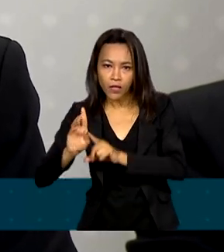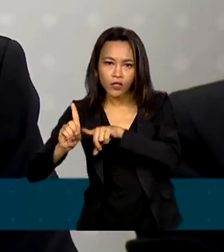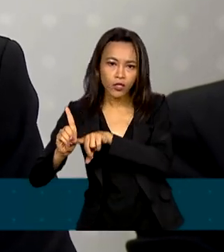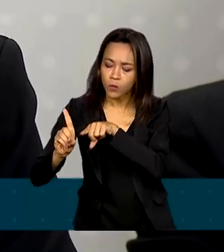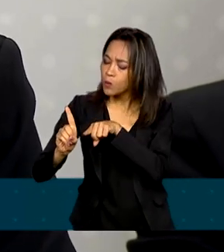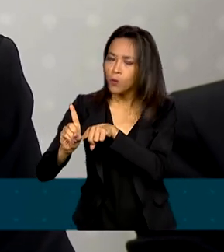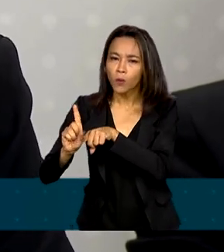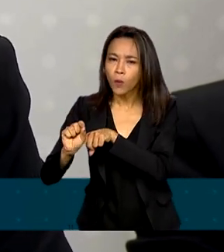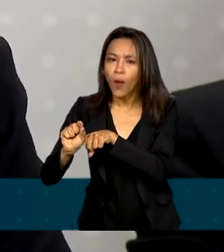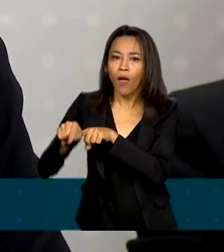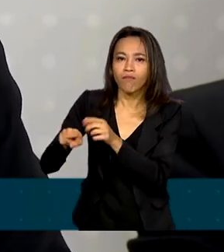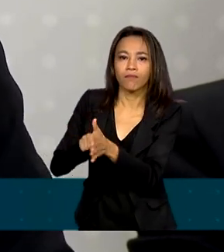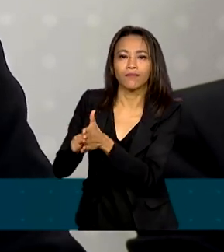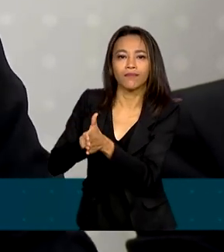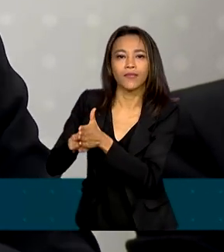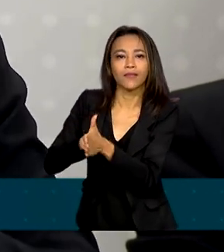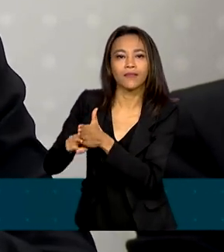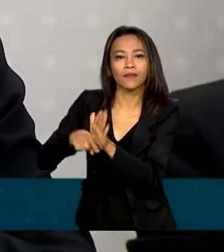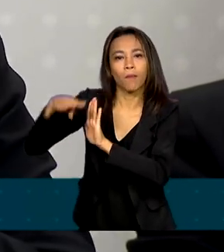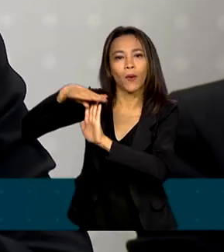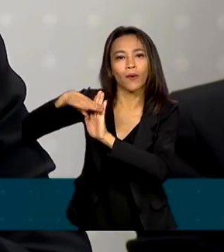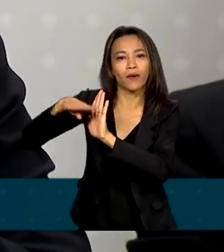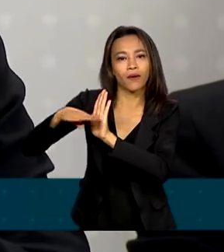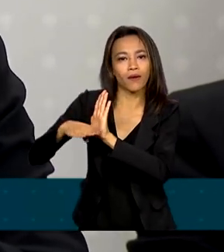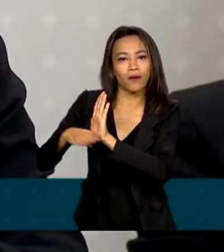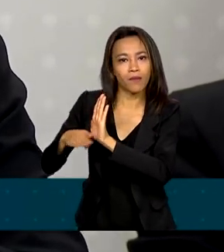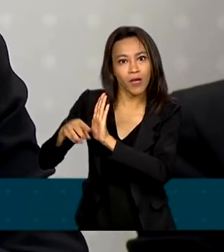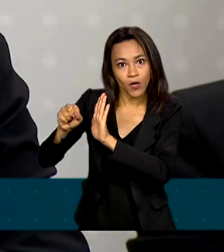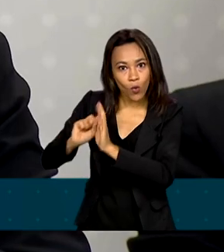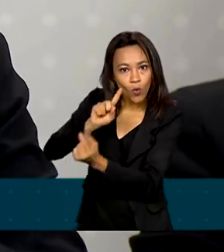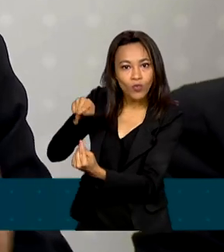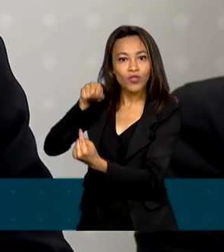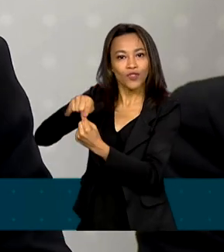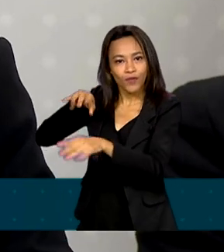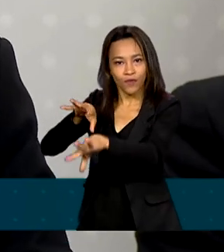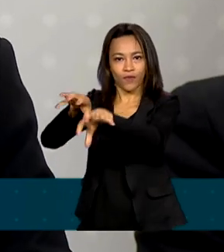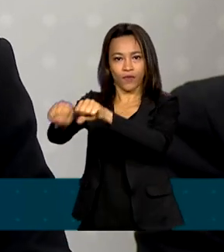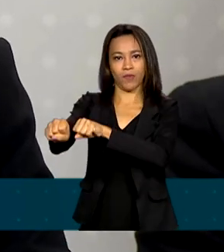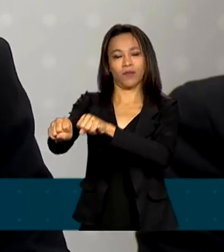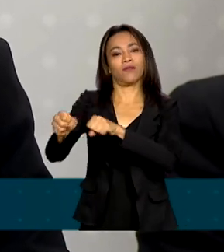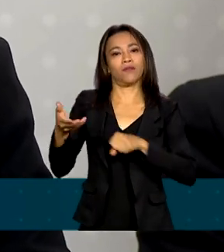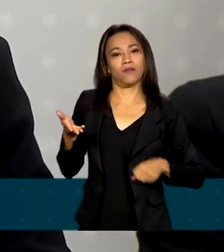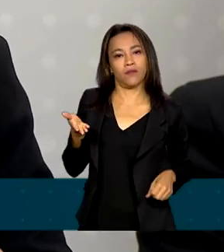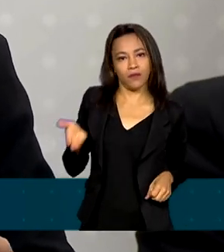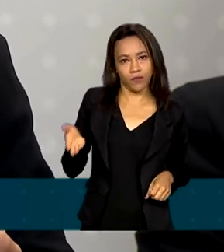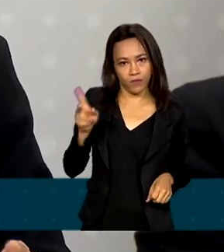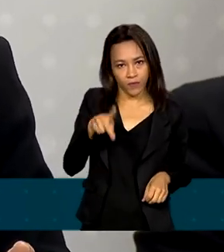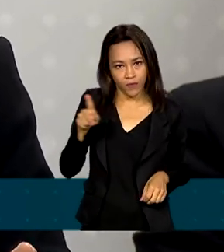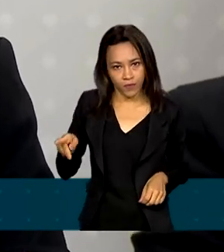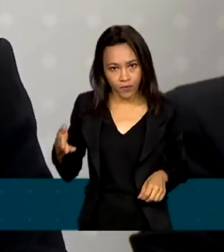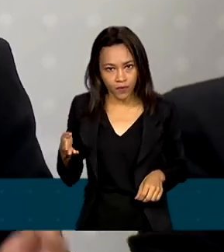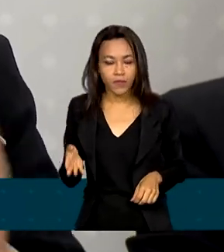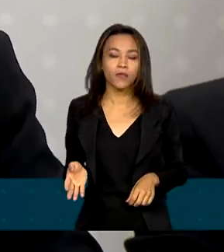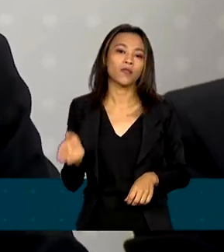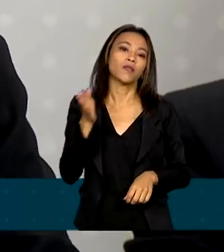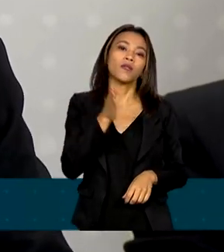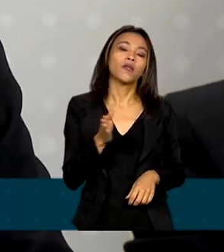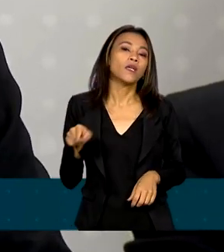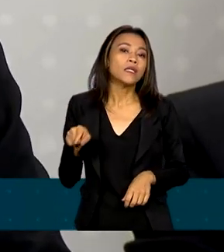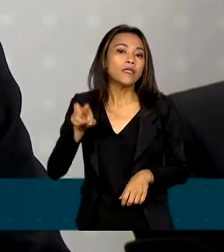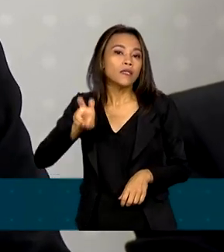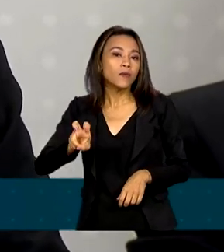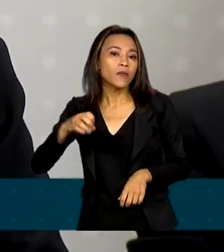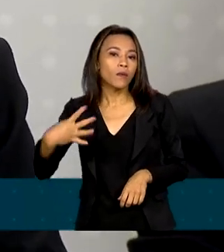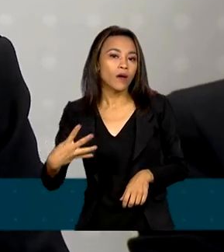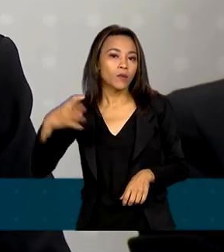de iniciação à docência e residência também à docência. Nós estamos aumentando em 54